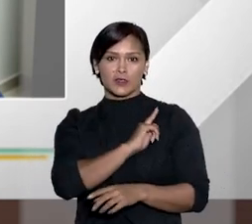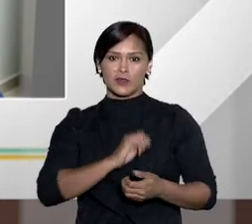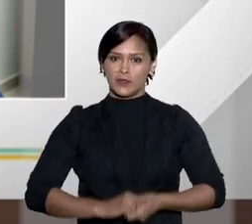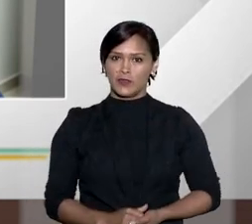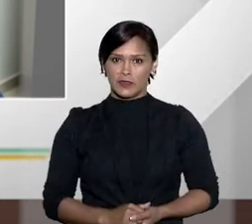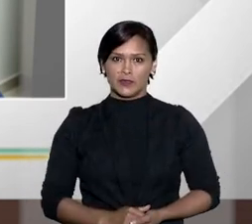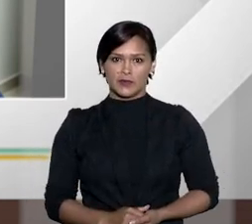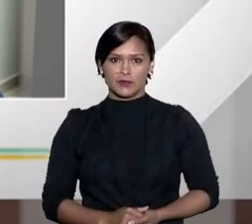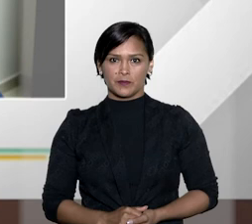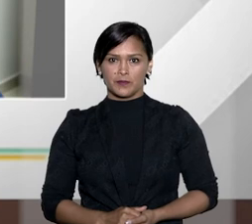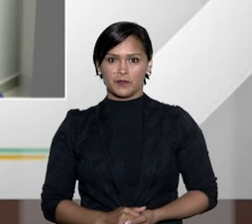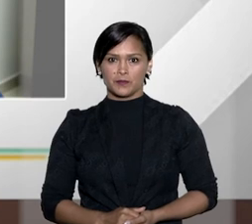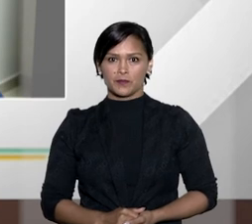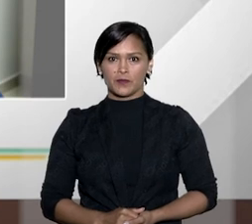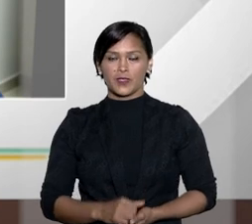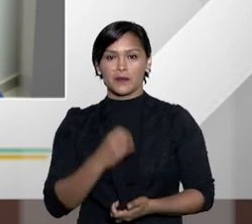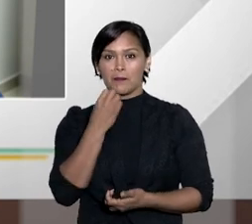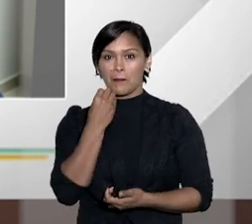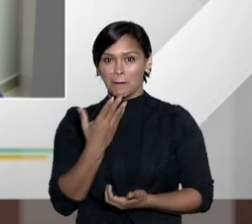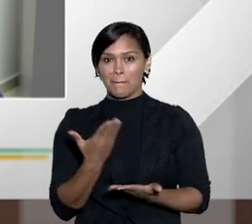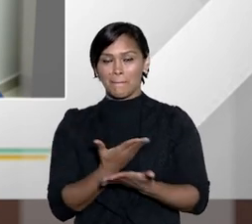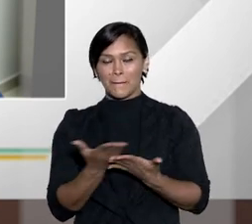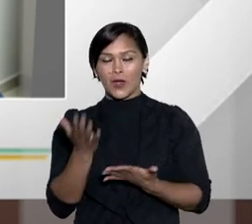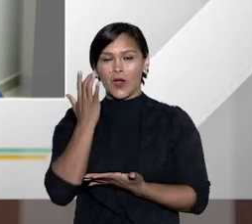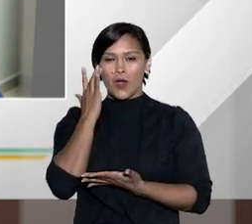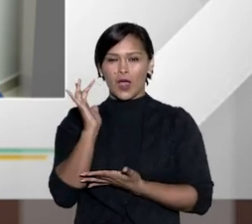desafios o senhor pretende priorizar na sua gestão